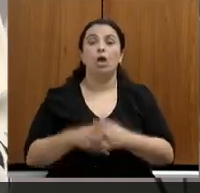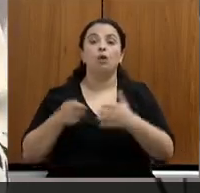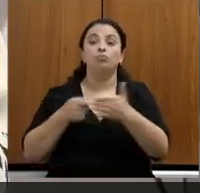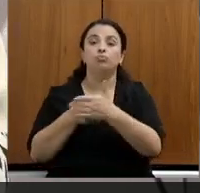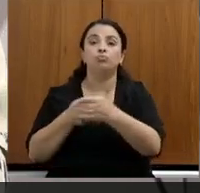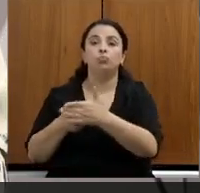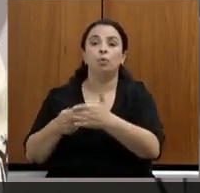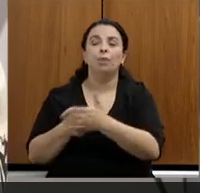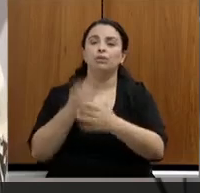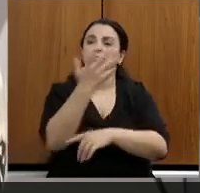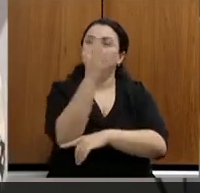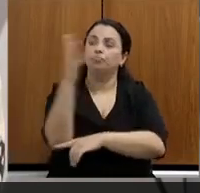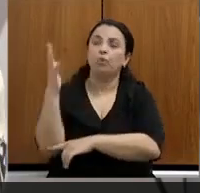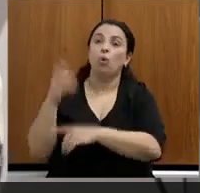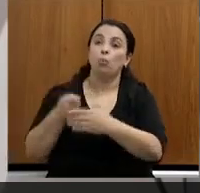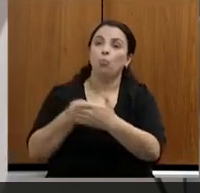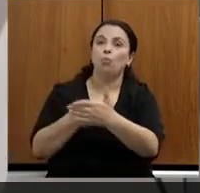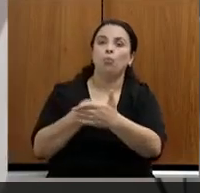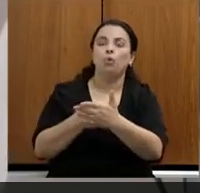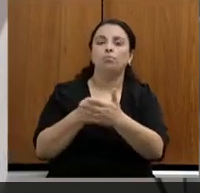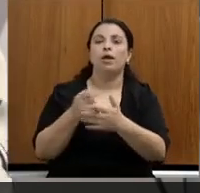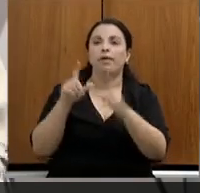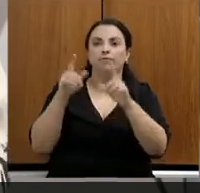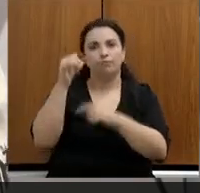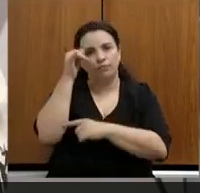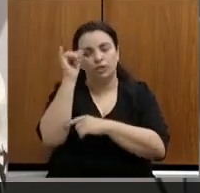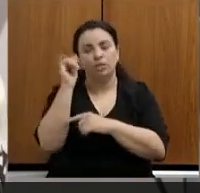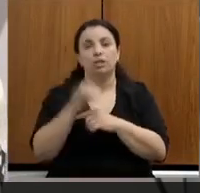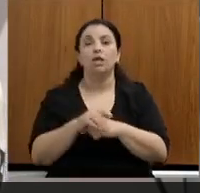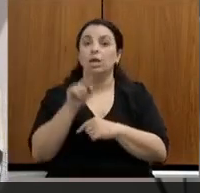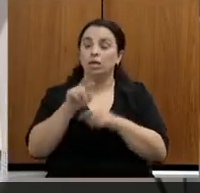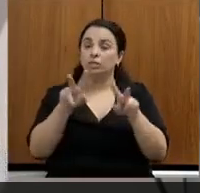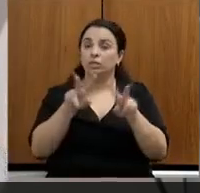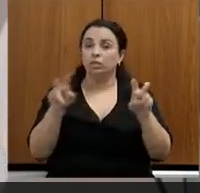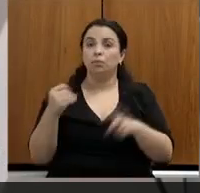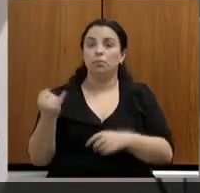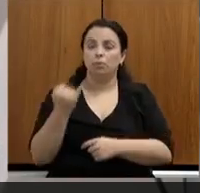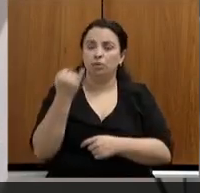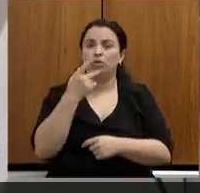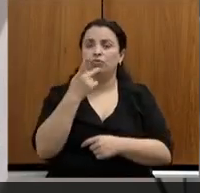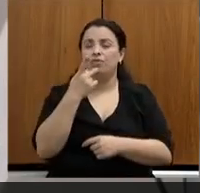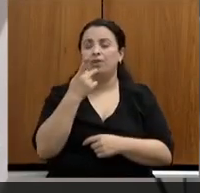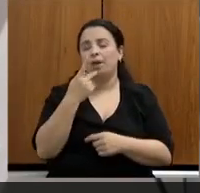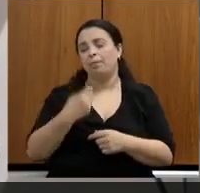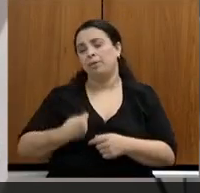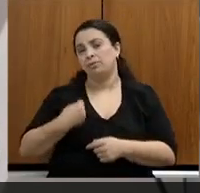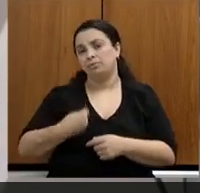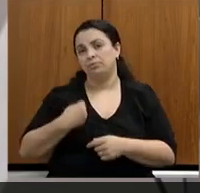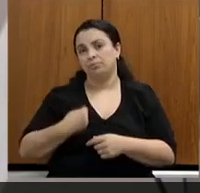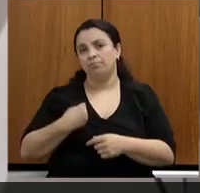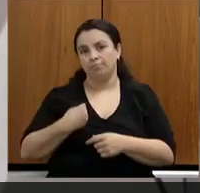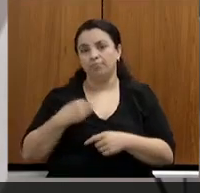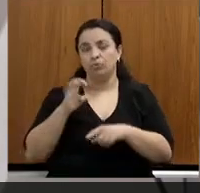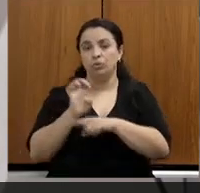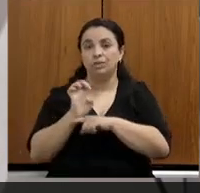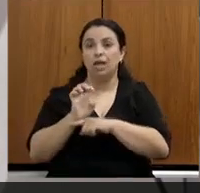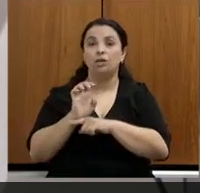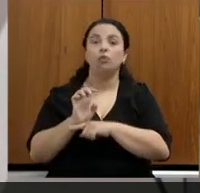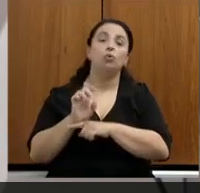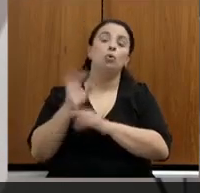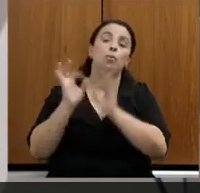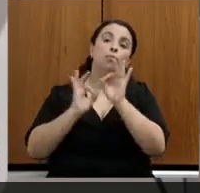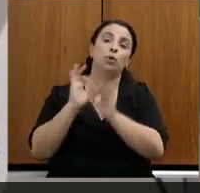outro tema muito importante, na sequência vou falar um pouco sobre a participação do Estado na COP26, mas nós fizemos